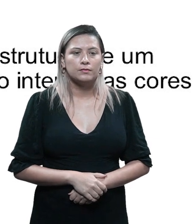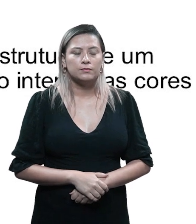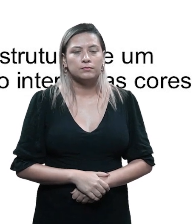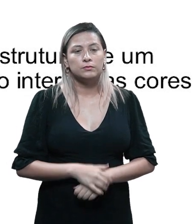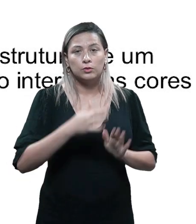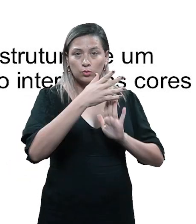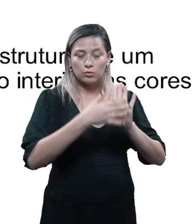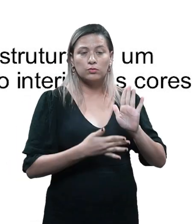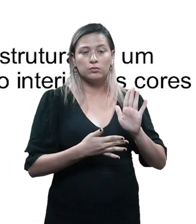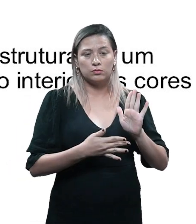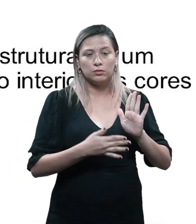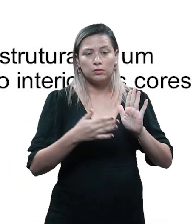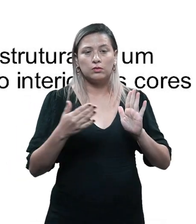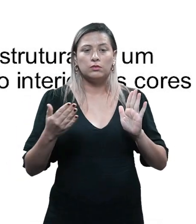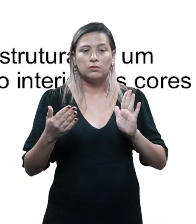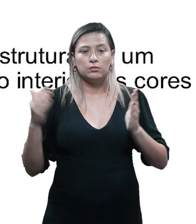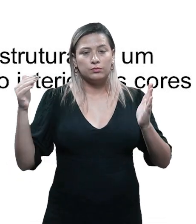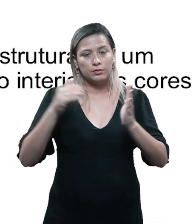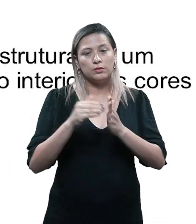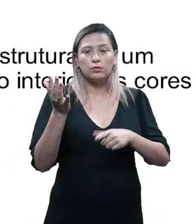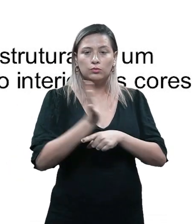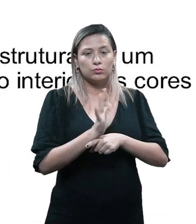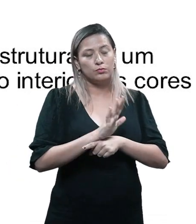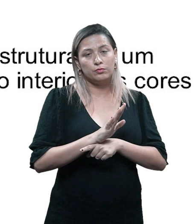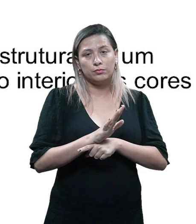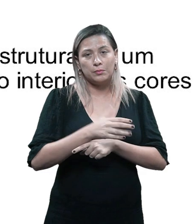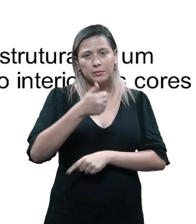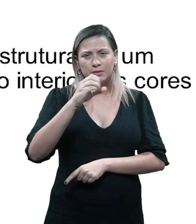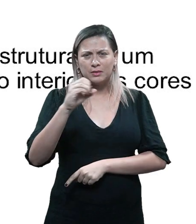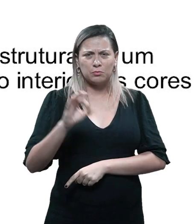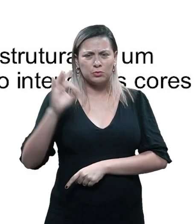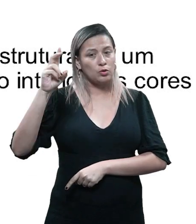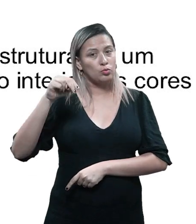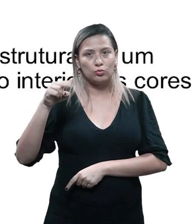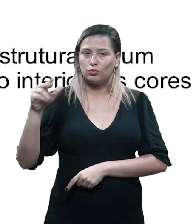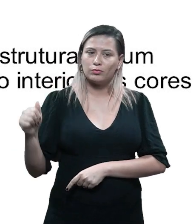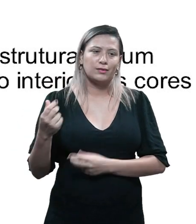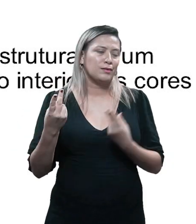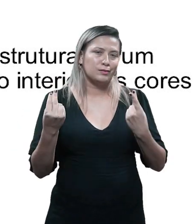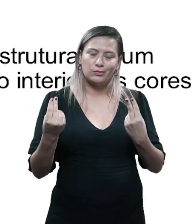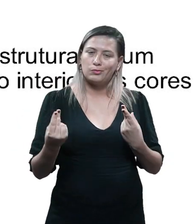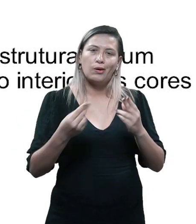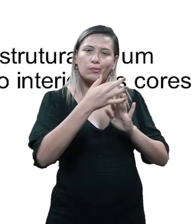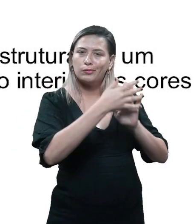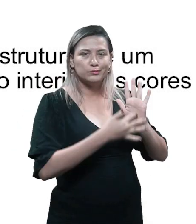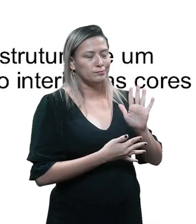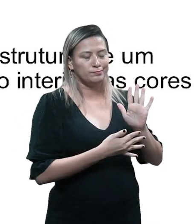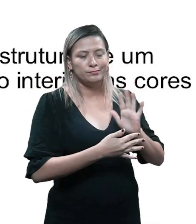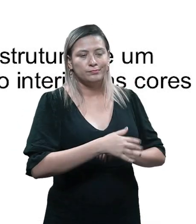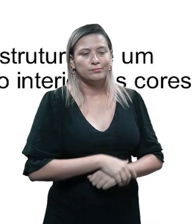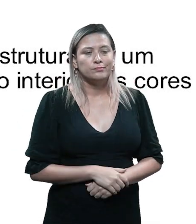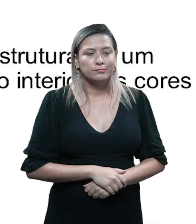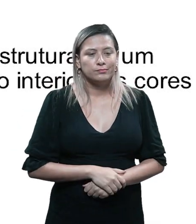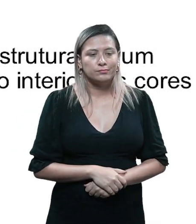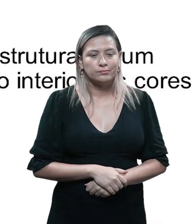Então, o roteiro final, o resultado final do roteiro de um filme, ele nunca vai ser 100%